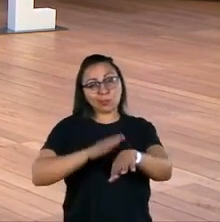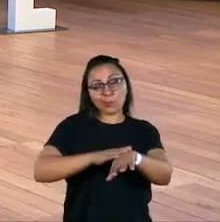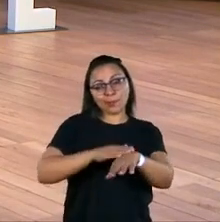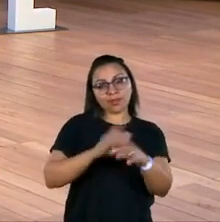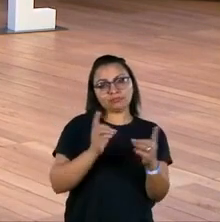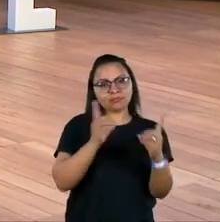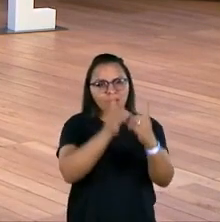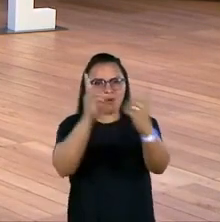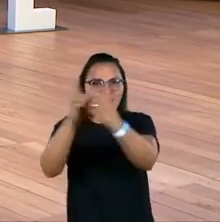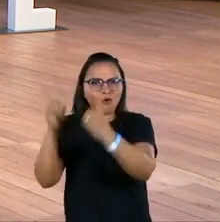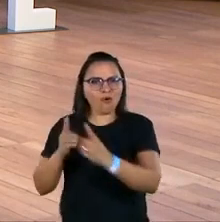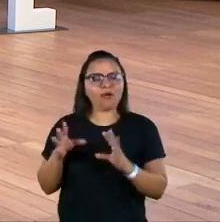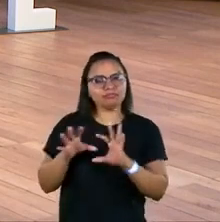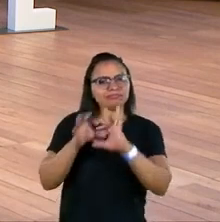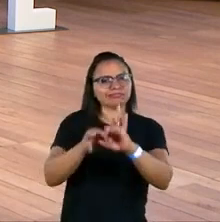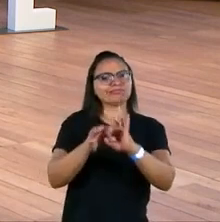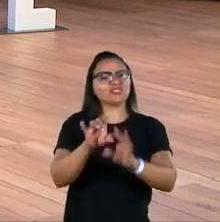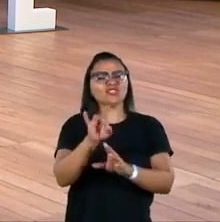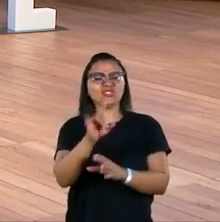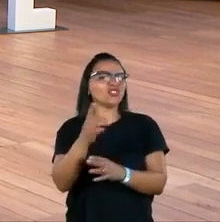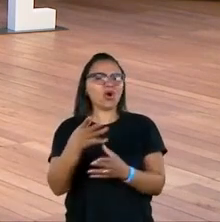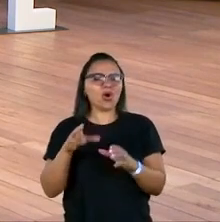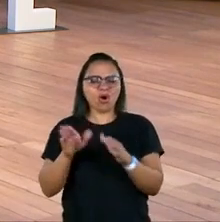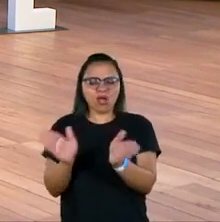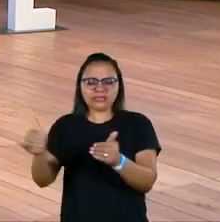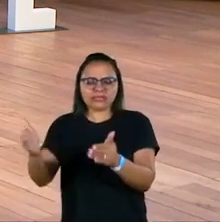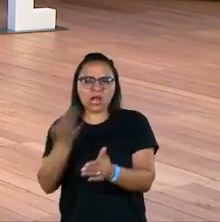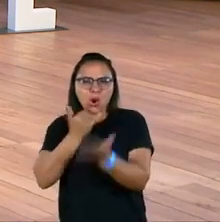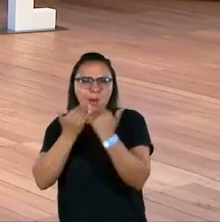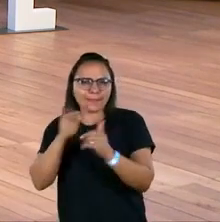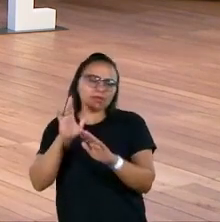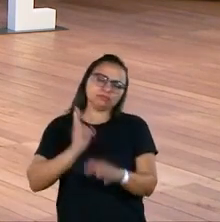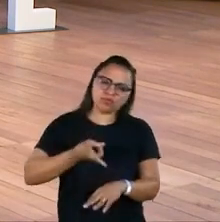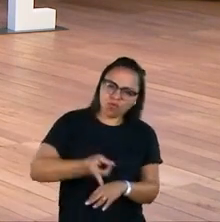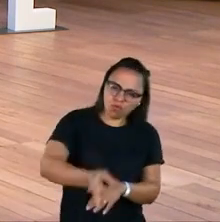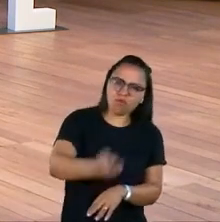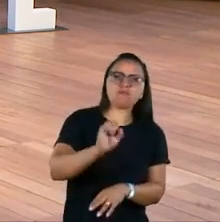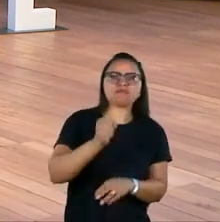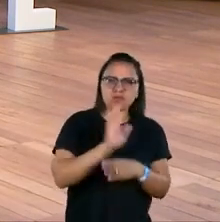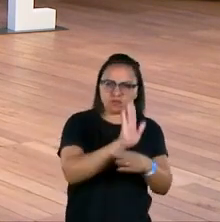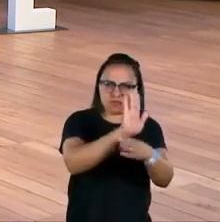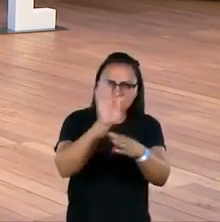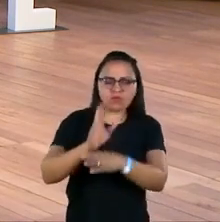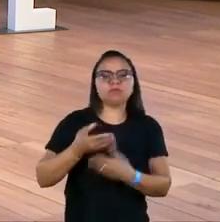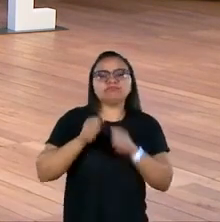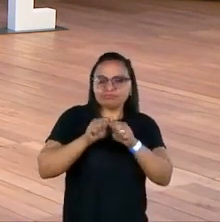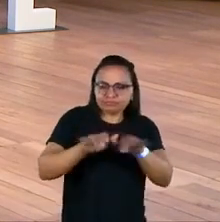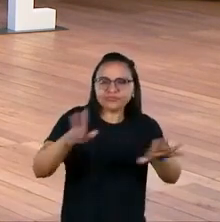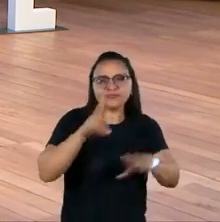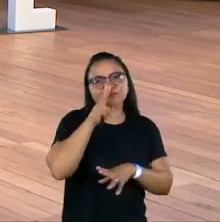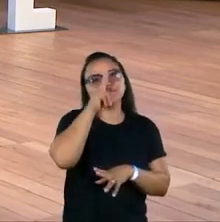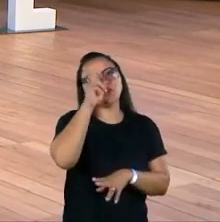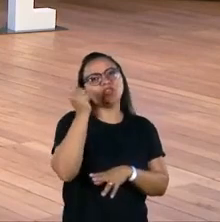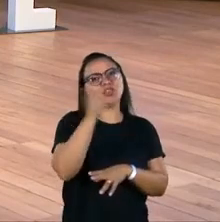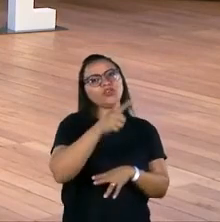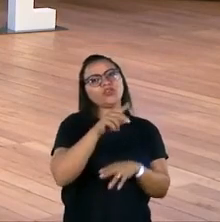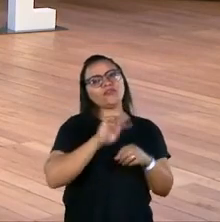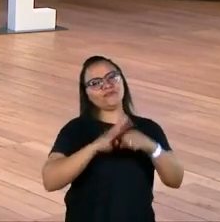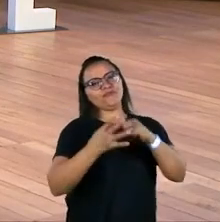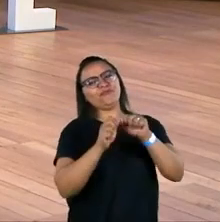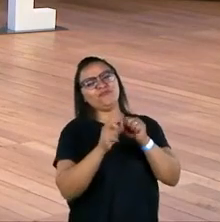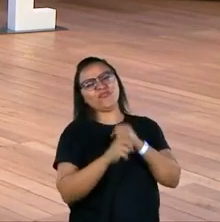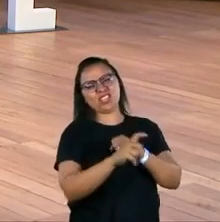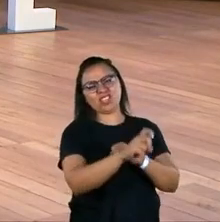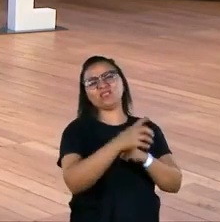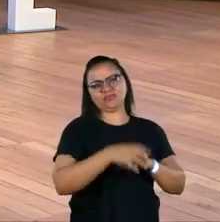encontro e que essa conexão nossa não fique só na cesta básica, ela possa ser permanente, mais contagiosa e mais forte do que o próprio vírus, tá bom?